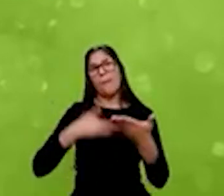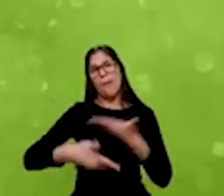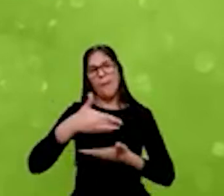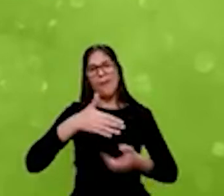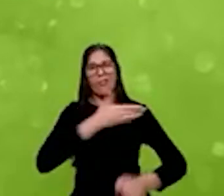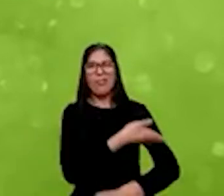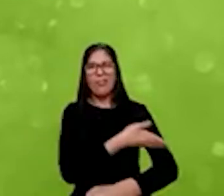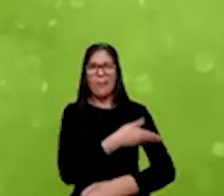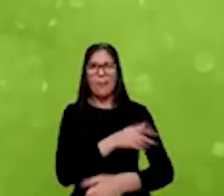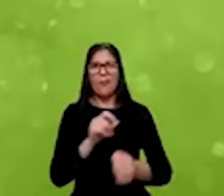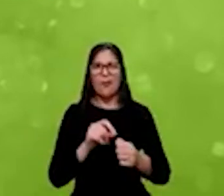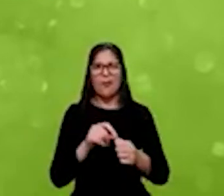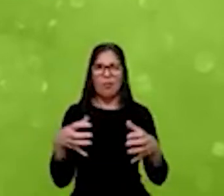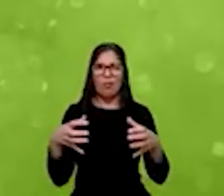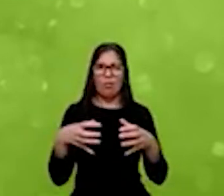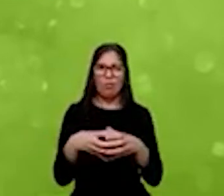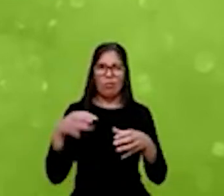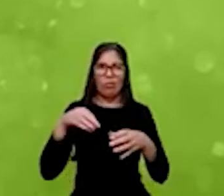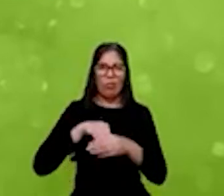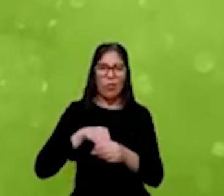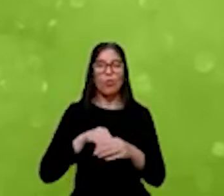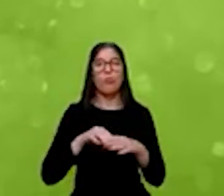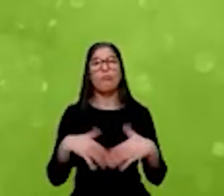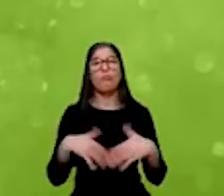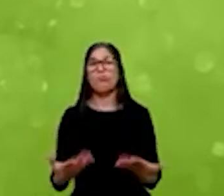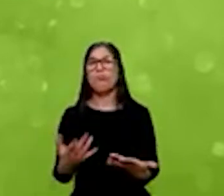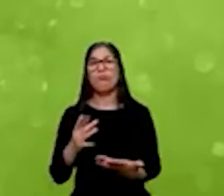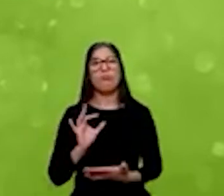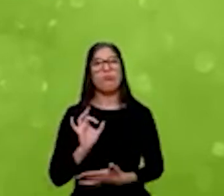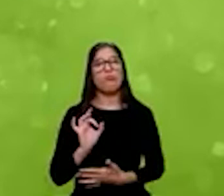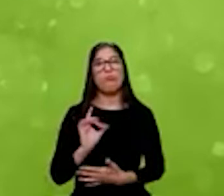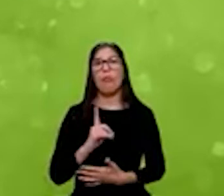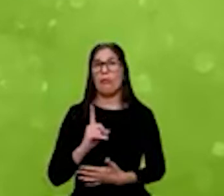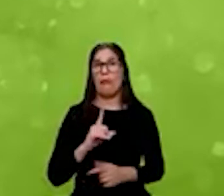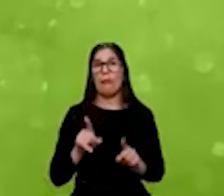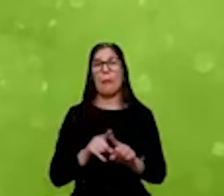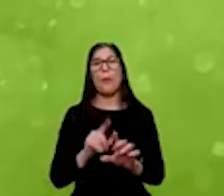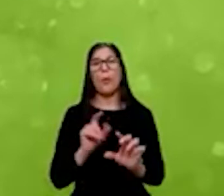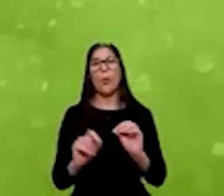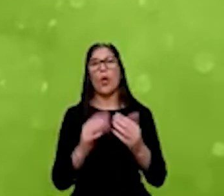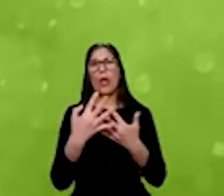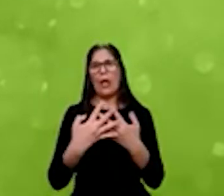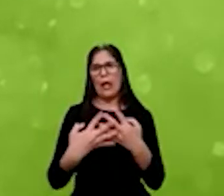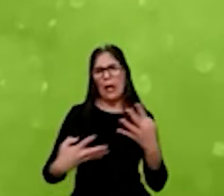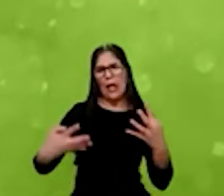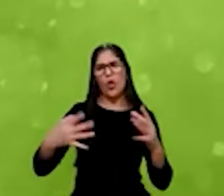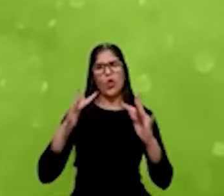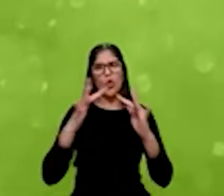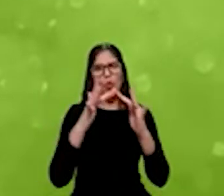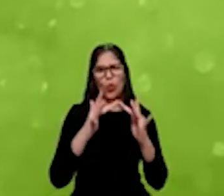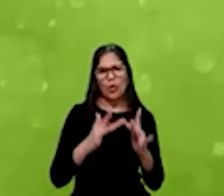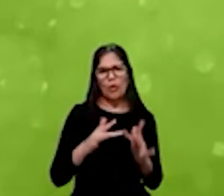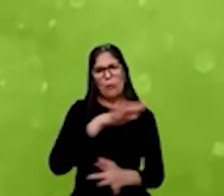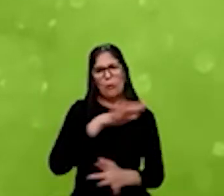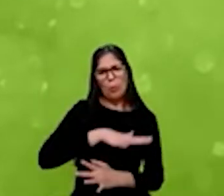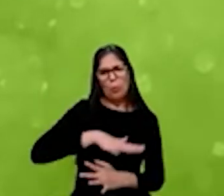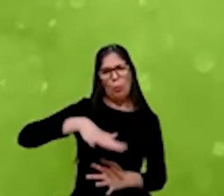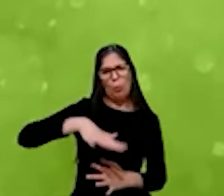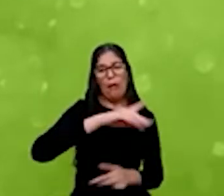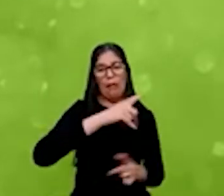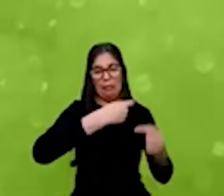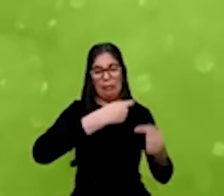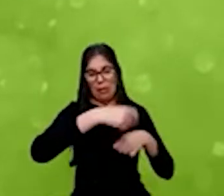E é isso, a gente conta também com uma rede toda de contatos do ecossistema, tanto de negócios